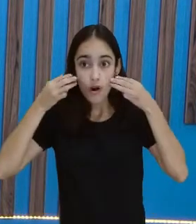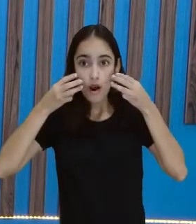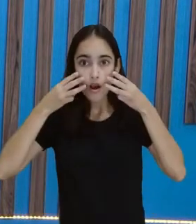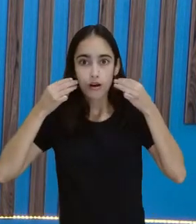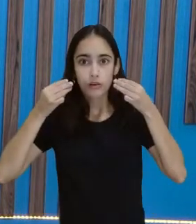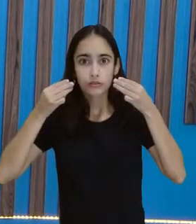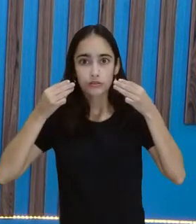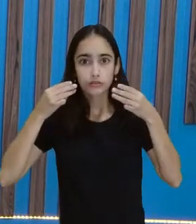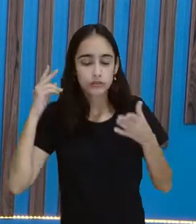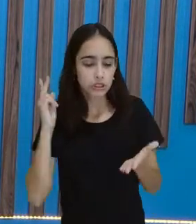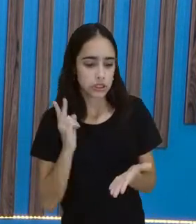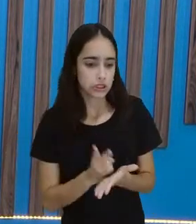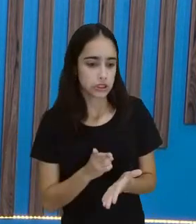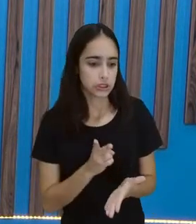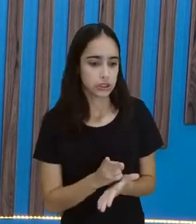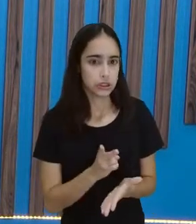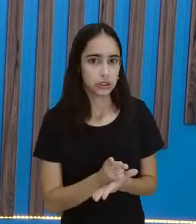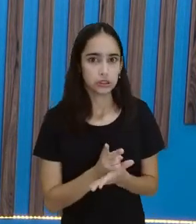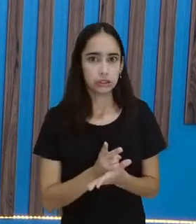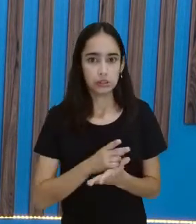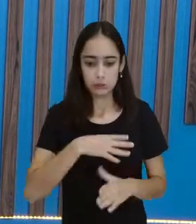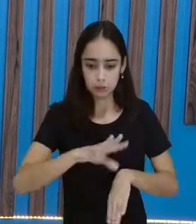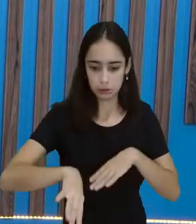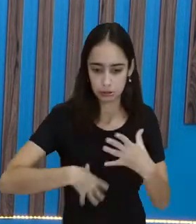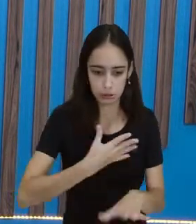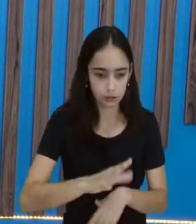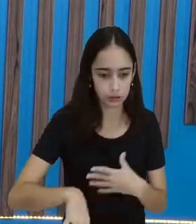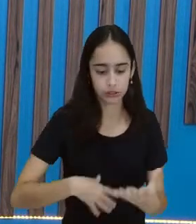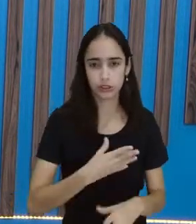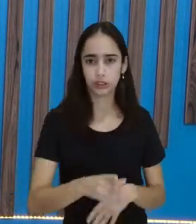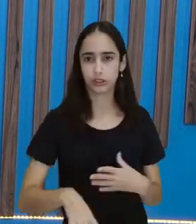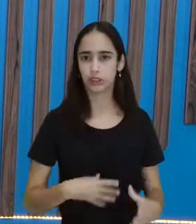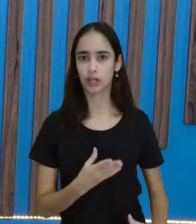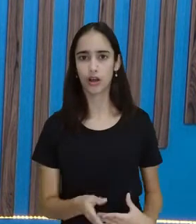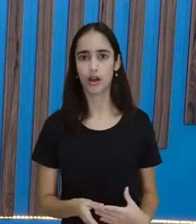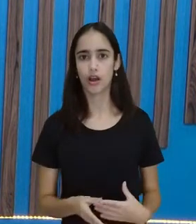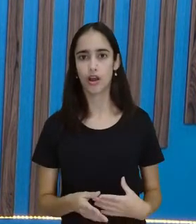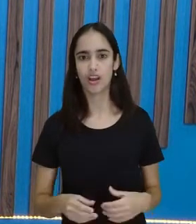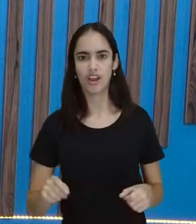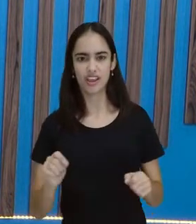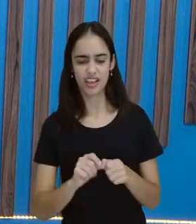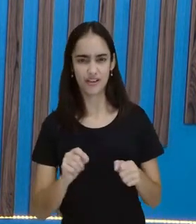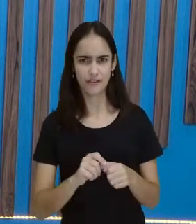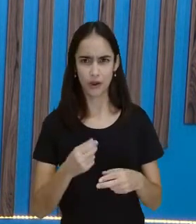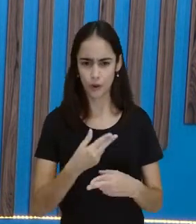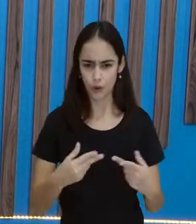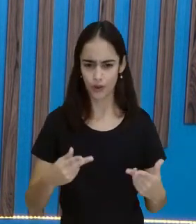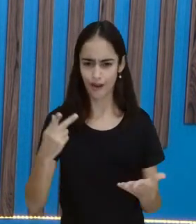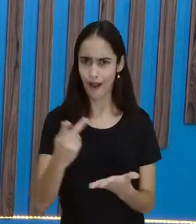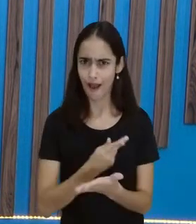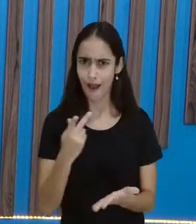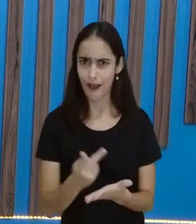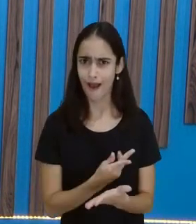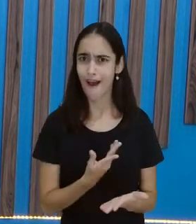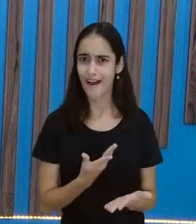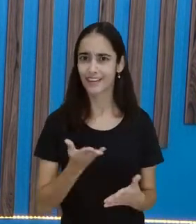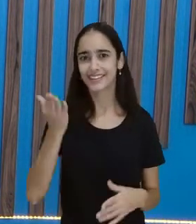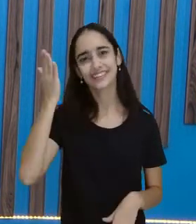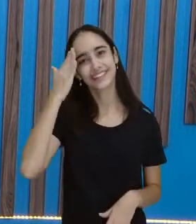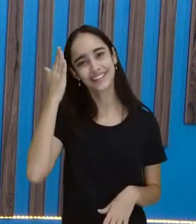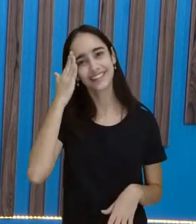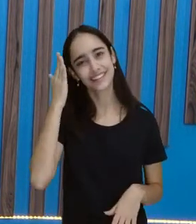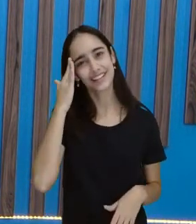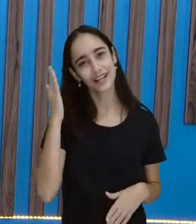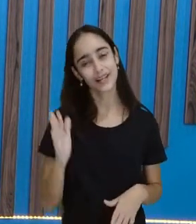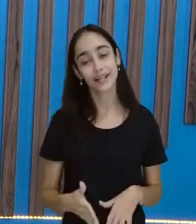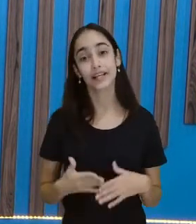sempre aquele treloso, o que é o terrível da história, que apronta todas. Entenderam? Então, isso